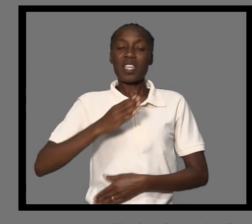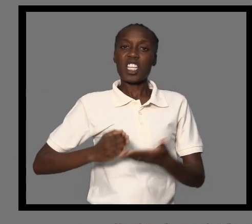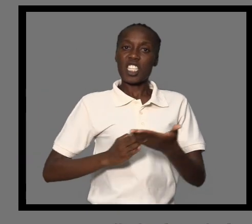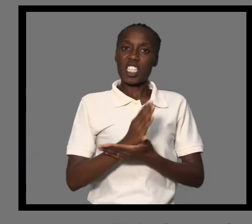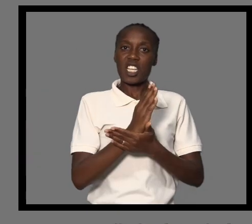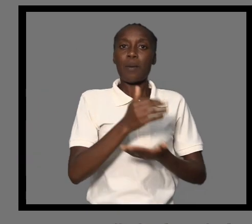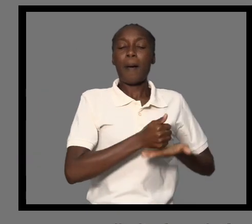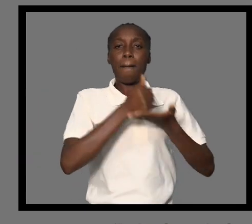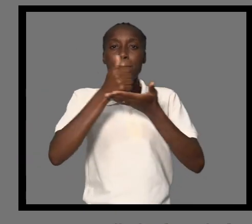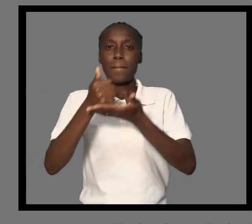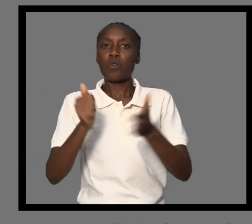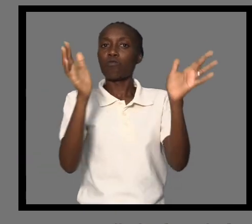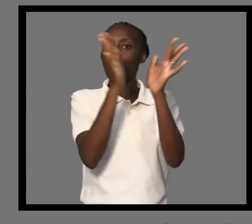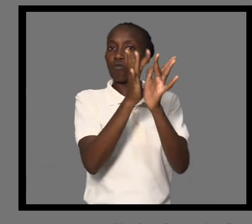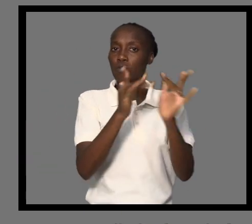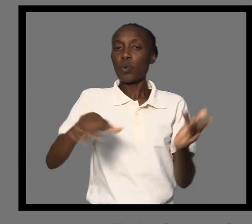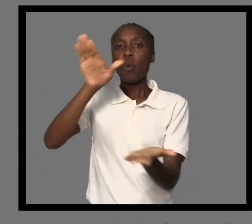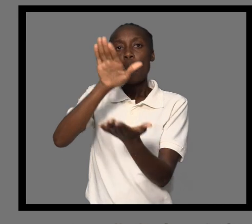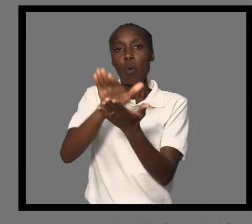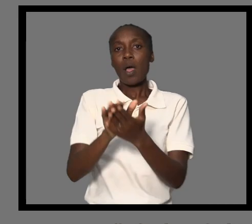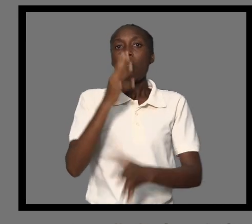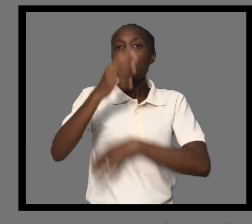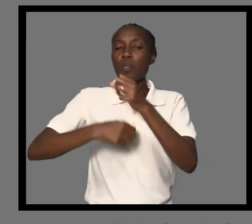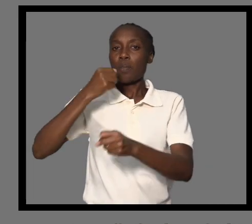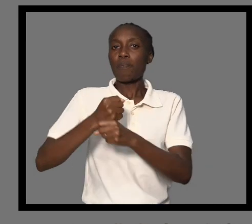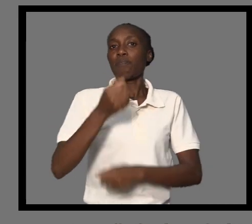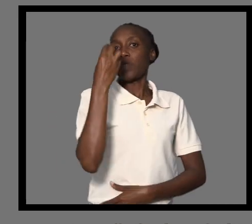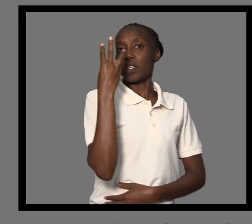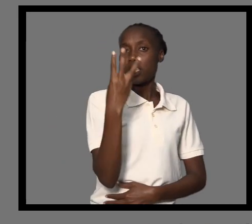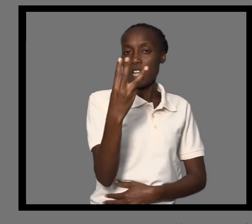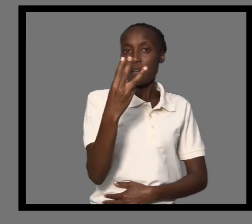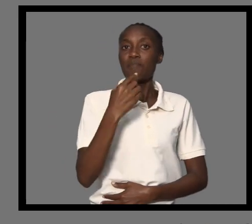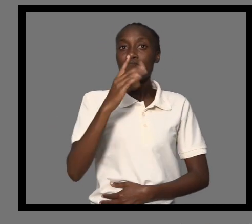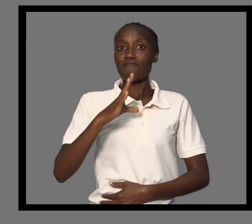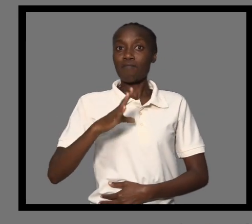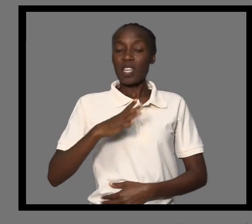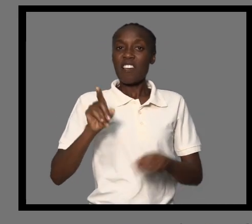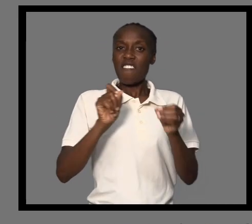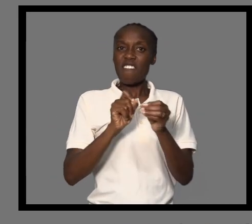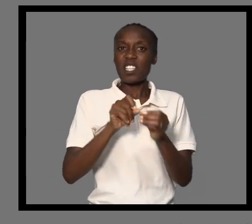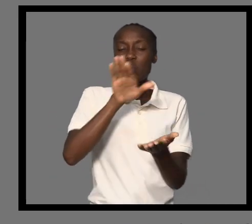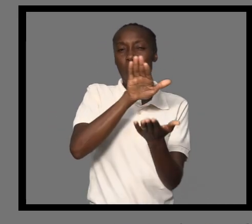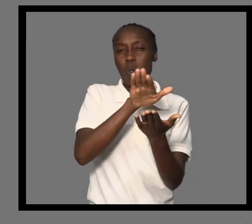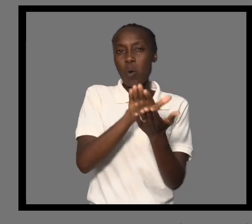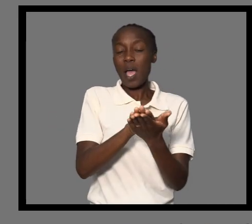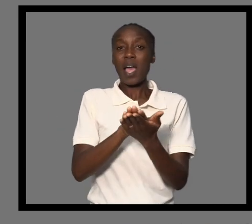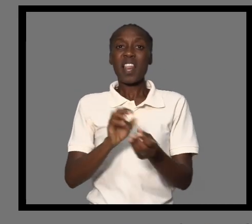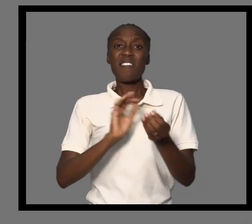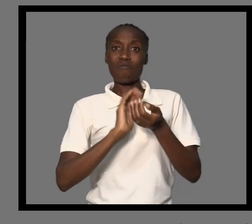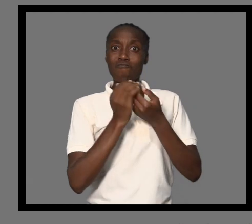assistência gratuita no agente durante três anos. Um seguro coberto pela